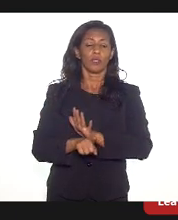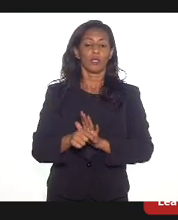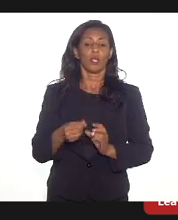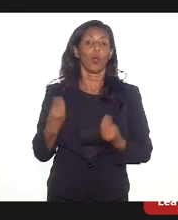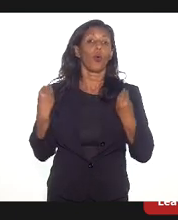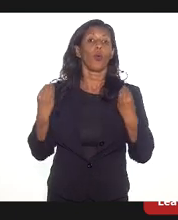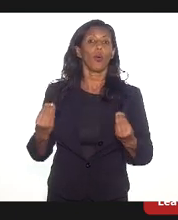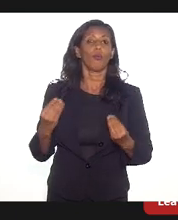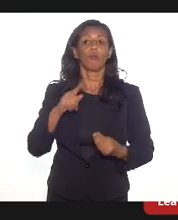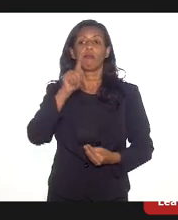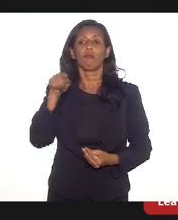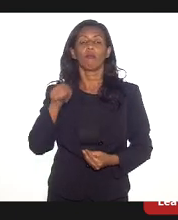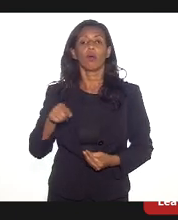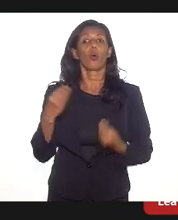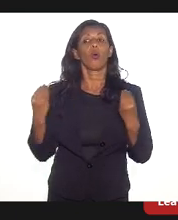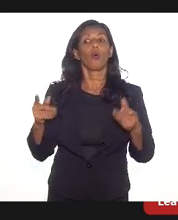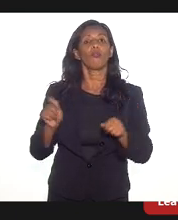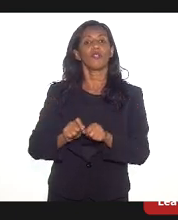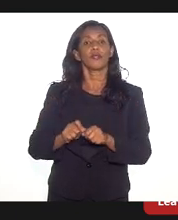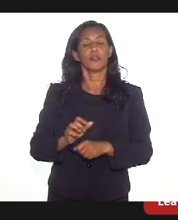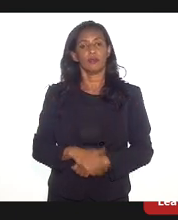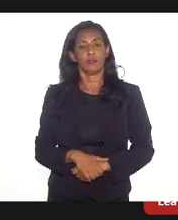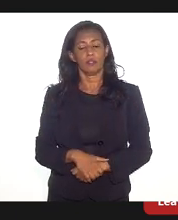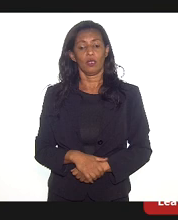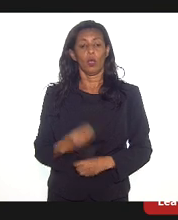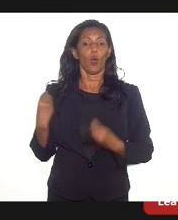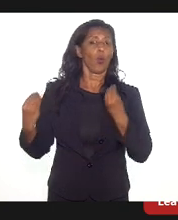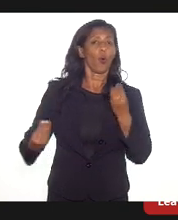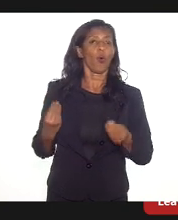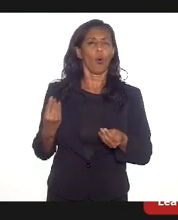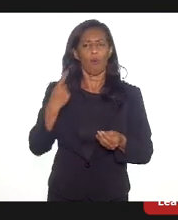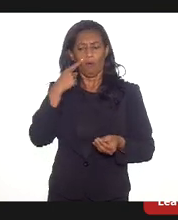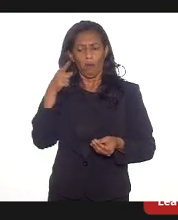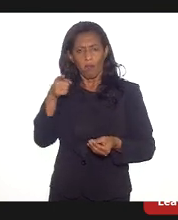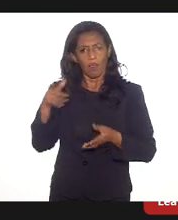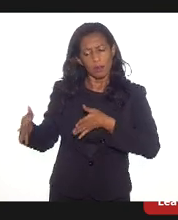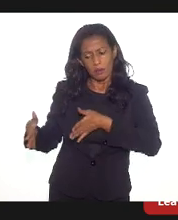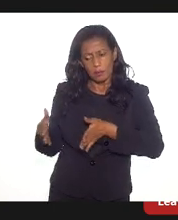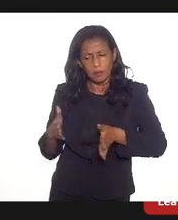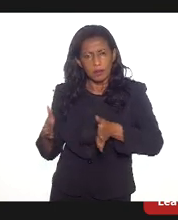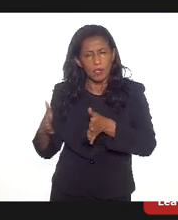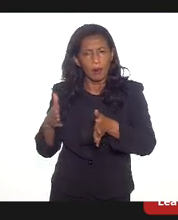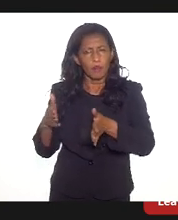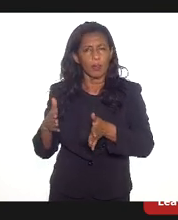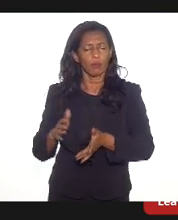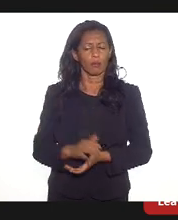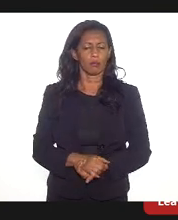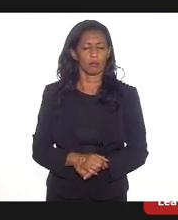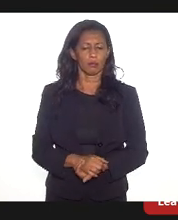é como? Como fazer? Como é que vê esse caminho para dar esse espaço?